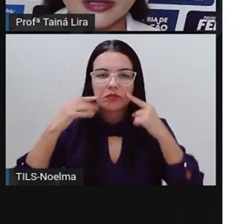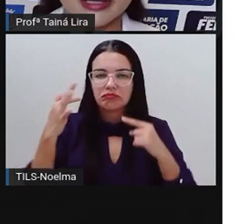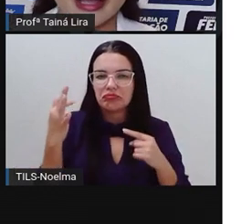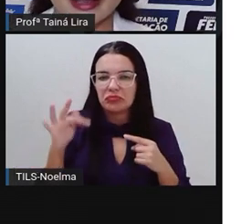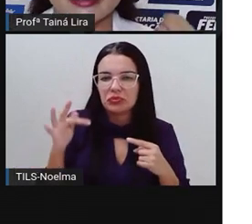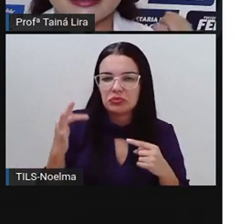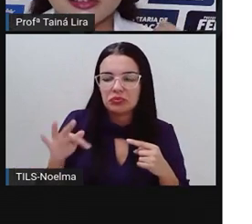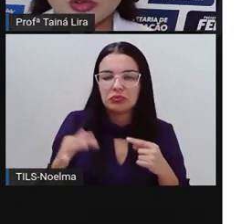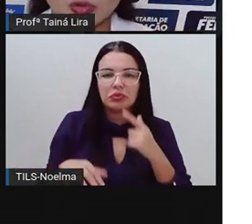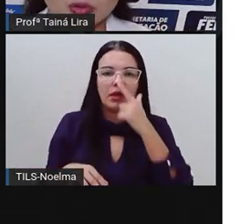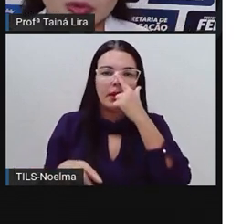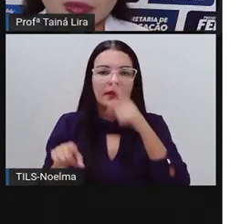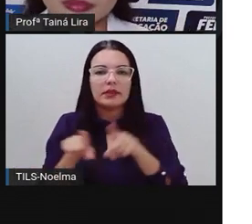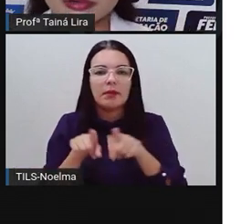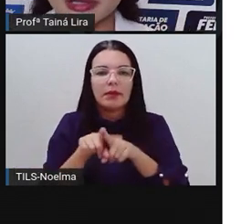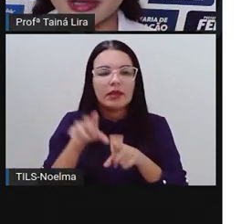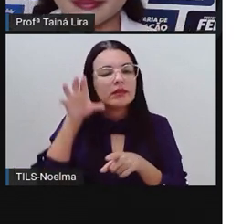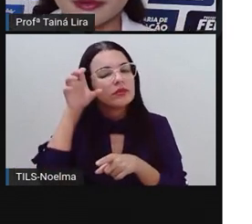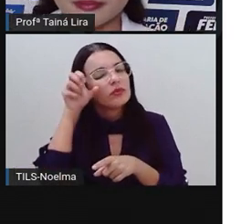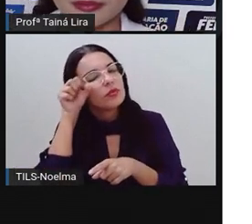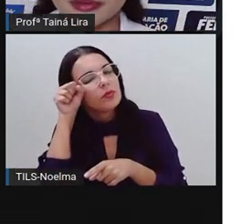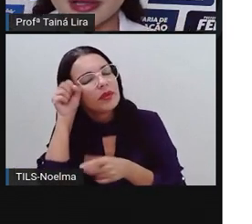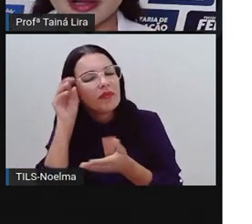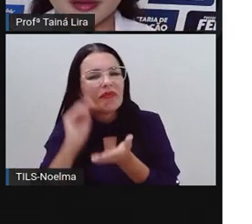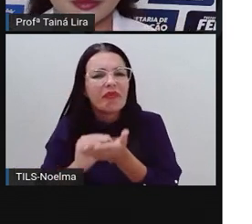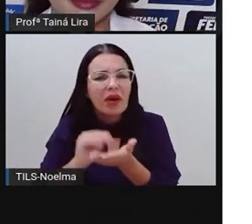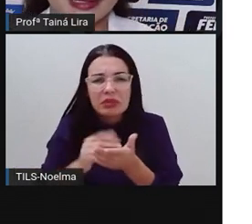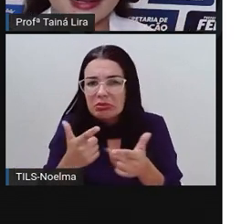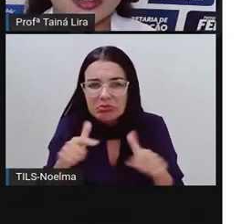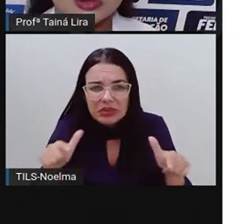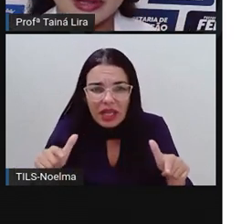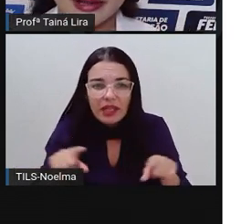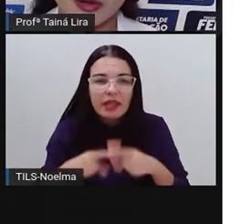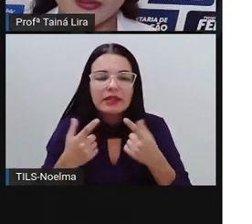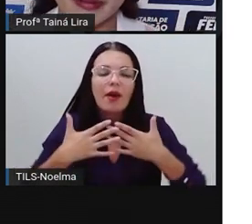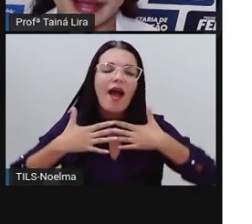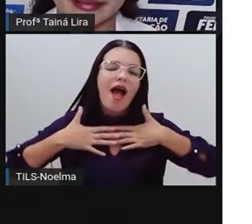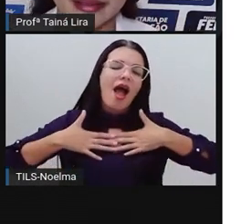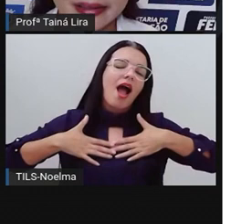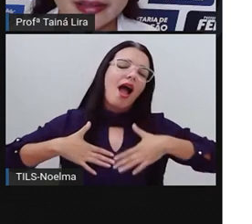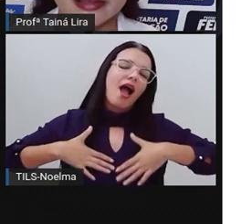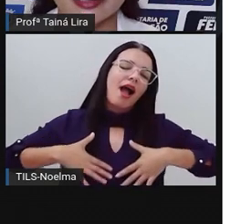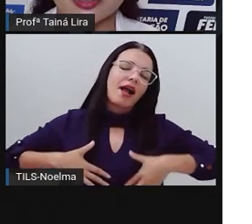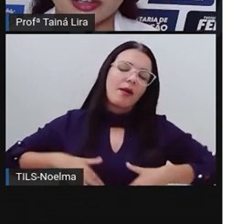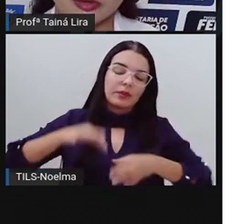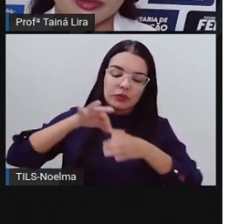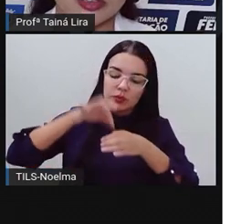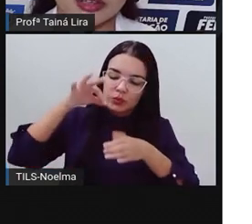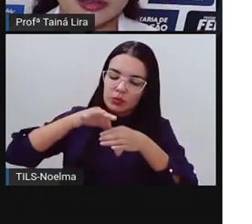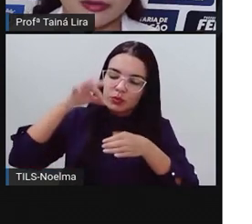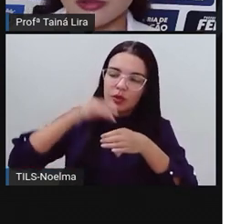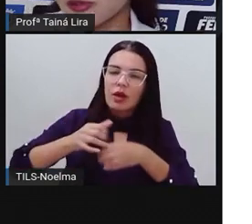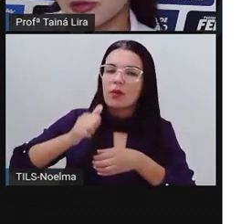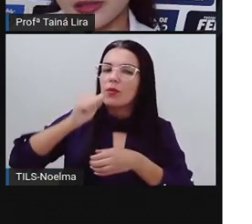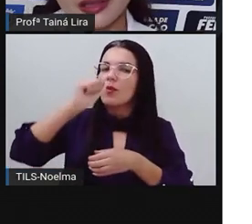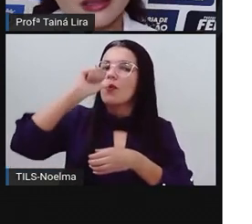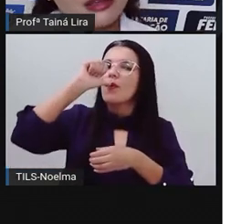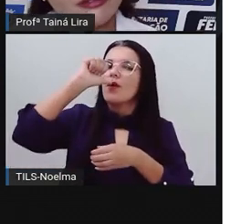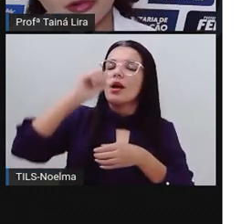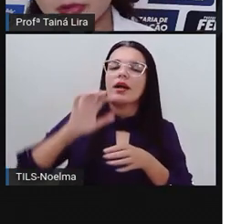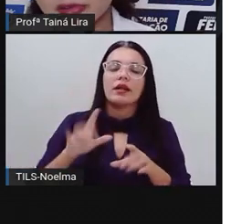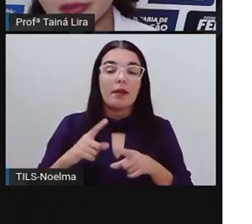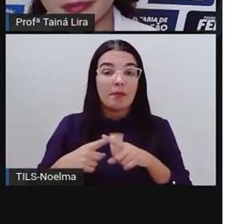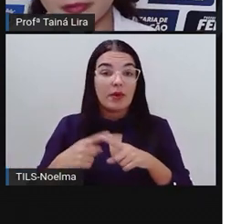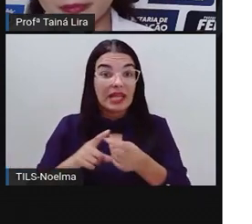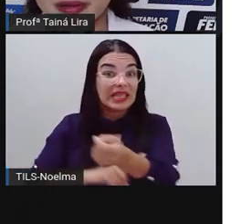certo? A insônia, por que, Pró? Porque a camomila, ela ajuda a acalmar, né? Geralmente, quem tá com insônia, tá